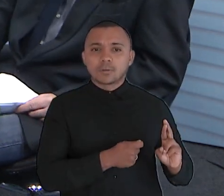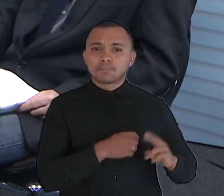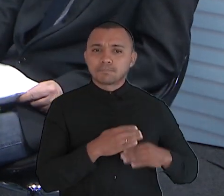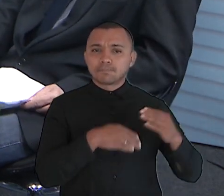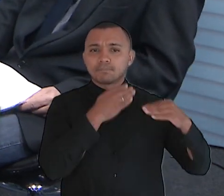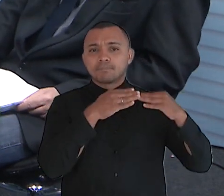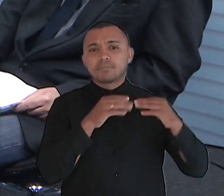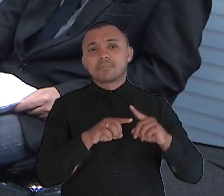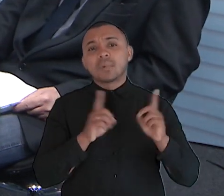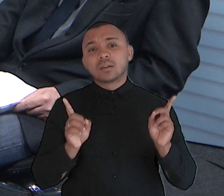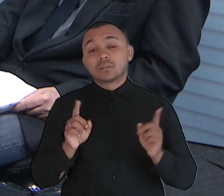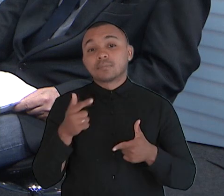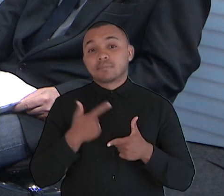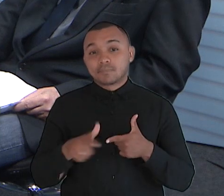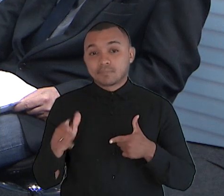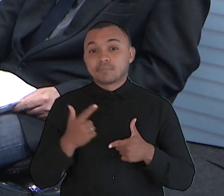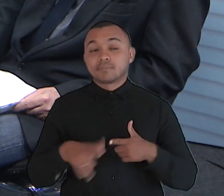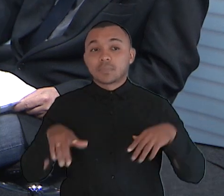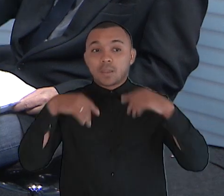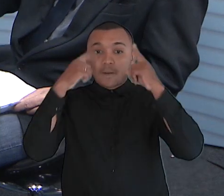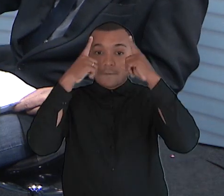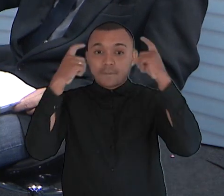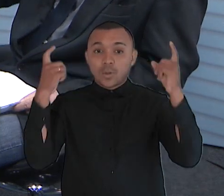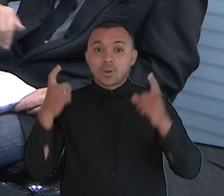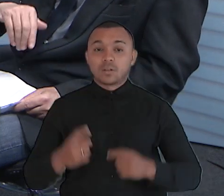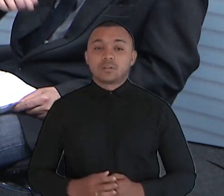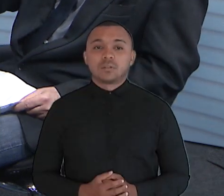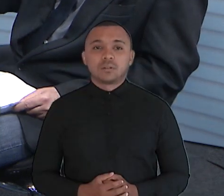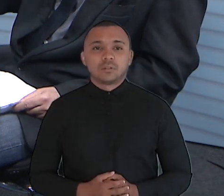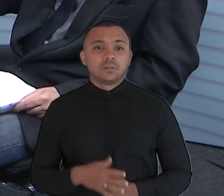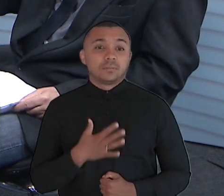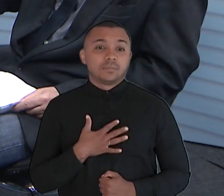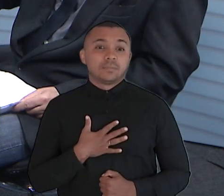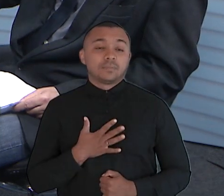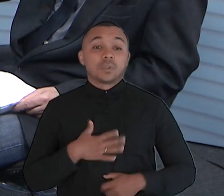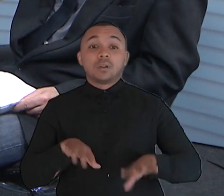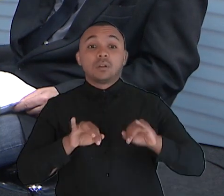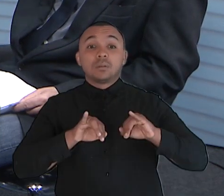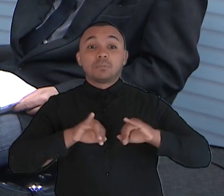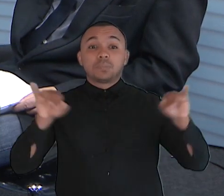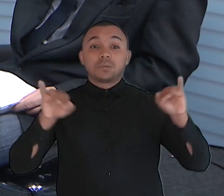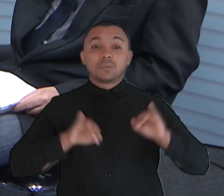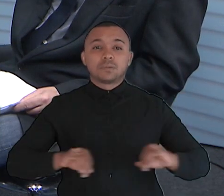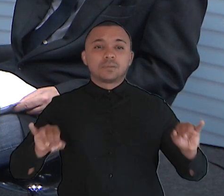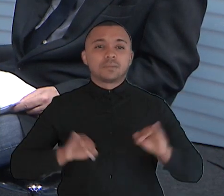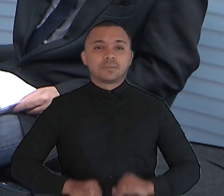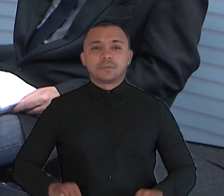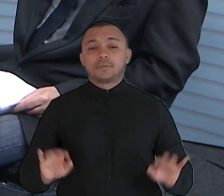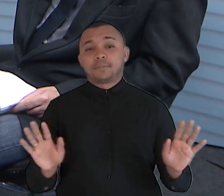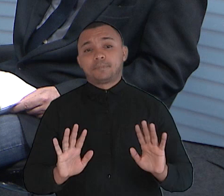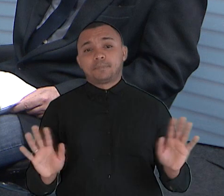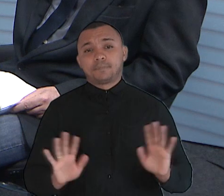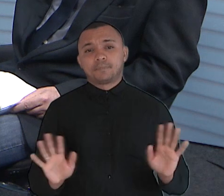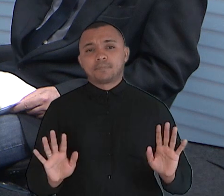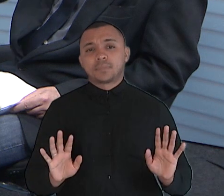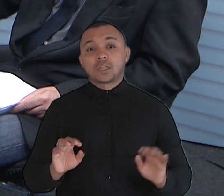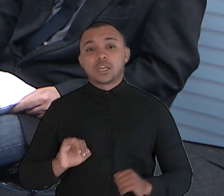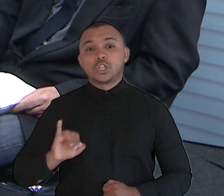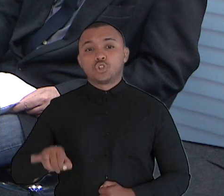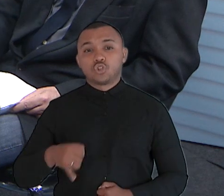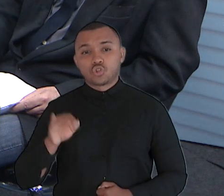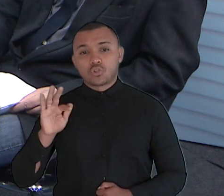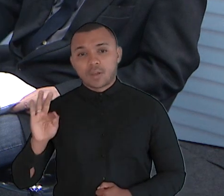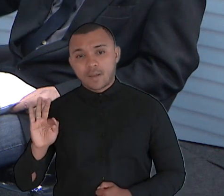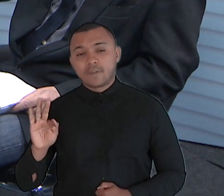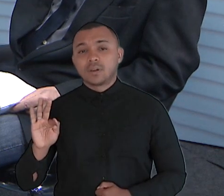violência, deputado. Renato... E não quero aqui fazer proselitismo eleitoral, porque o caso do IJF foi muito aí.